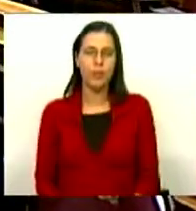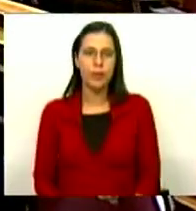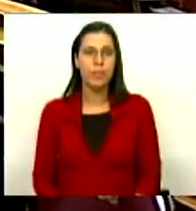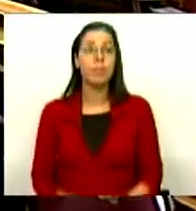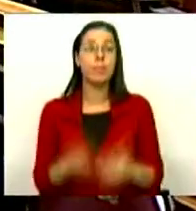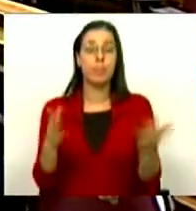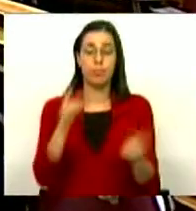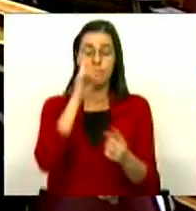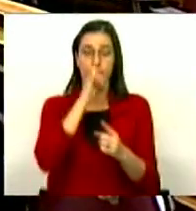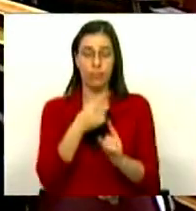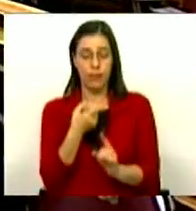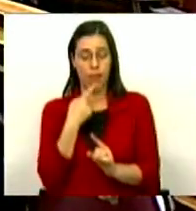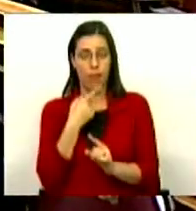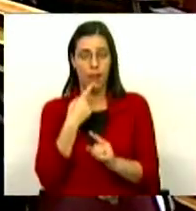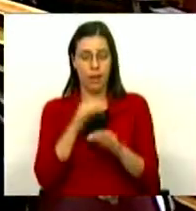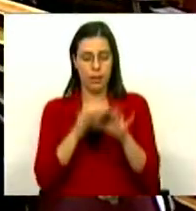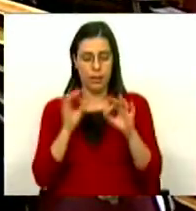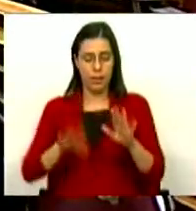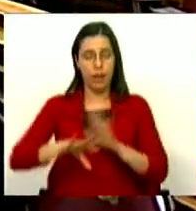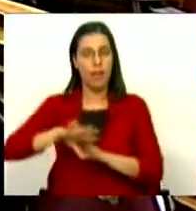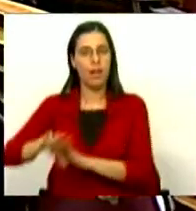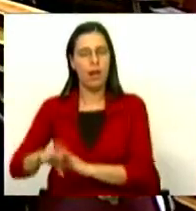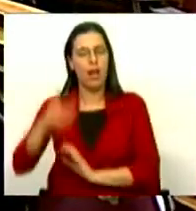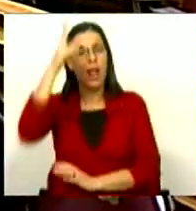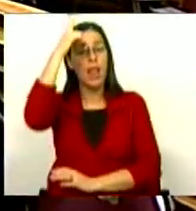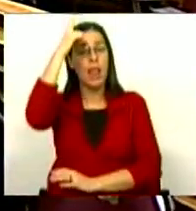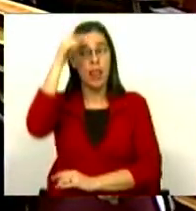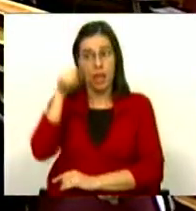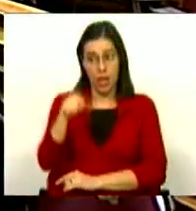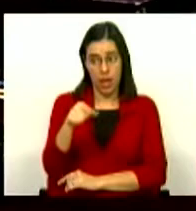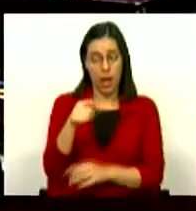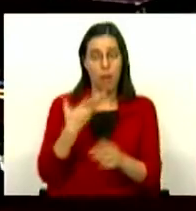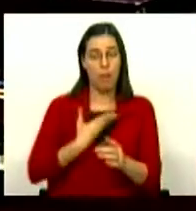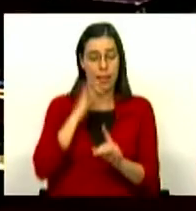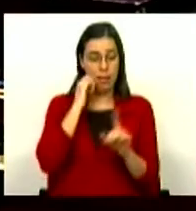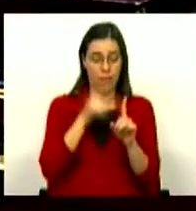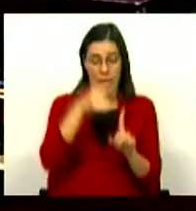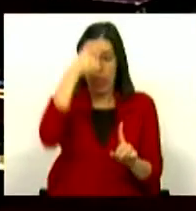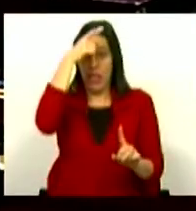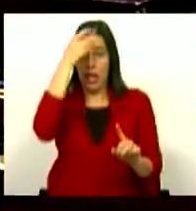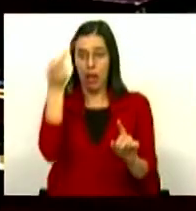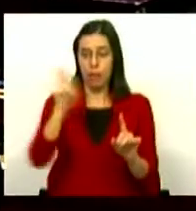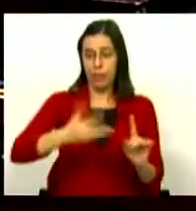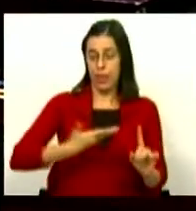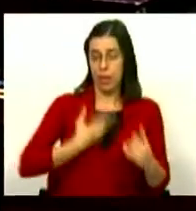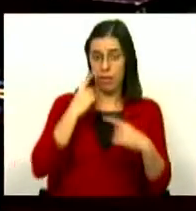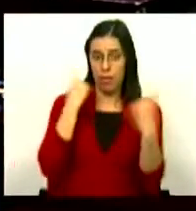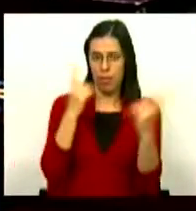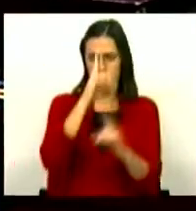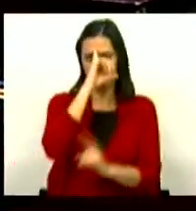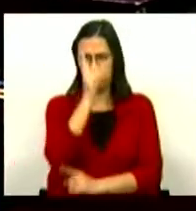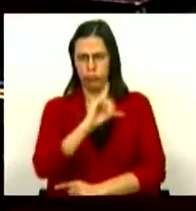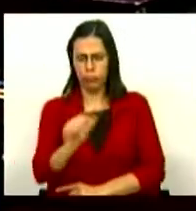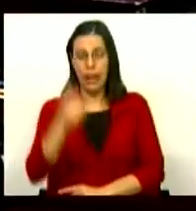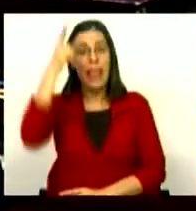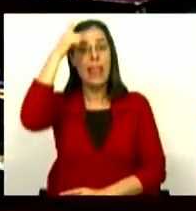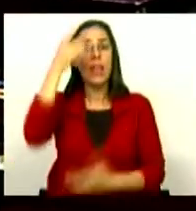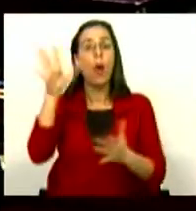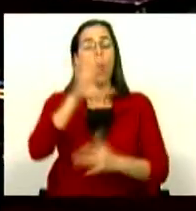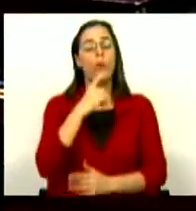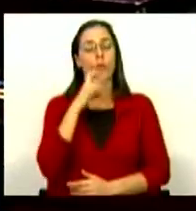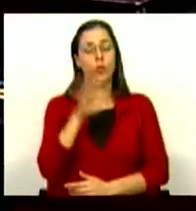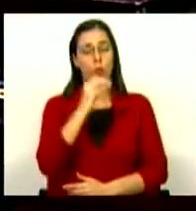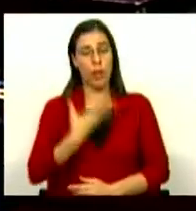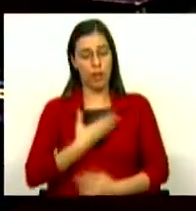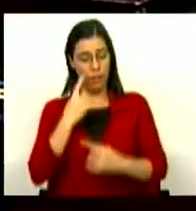Para quem andou a dizer com uma direita que o diabo estava no déficit, que o diabo estava na dívida pública elevada, que o diabo estava nos juros da